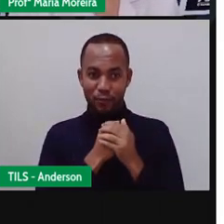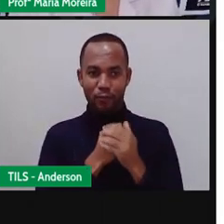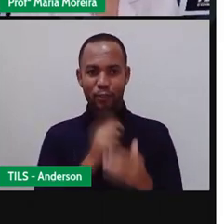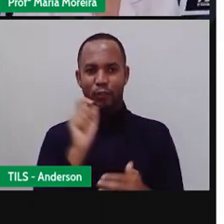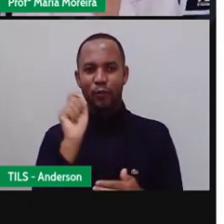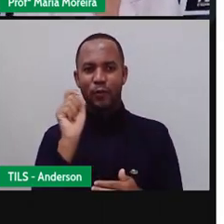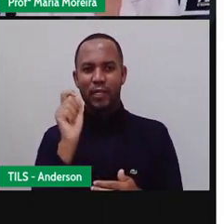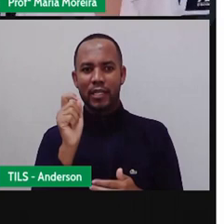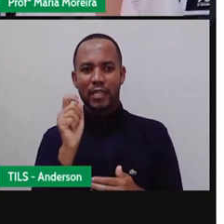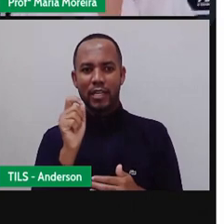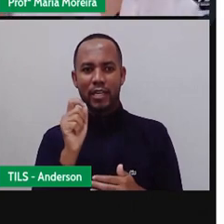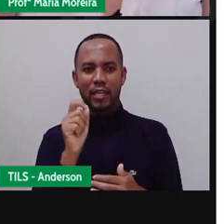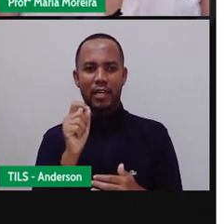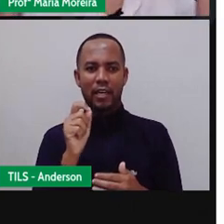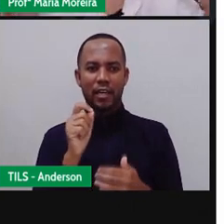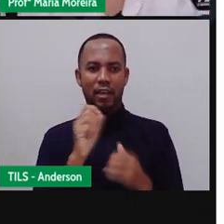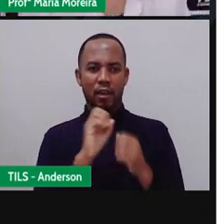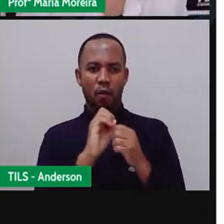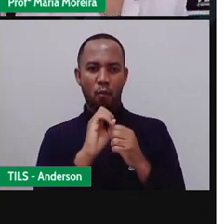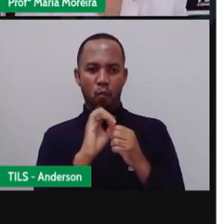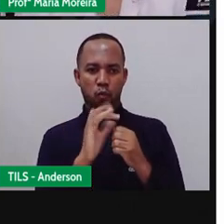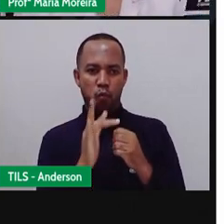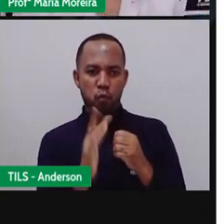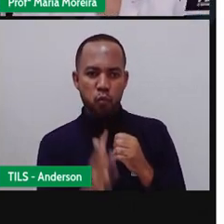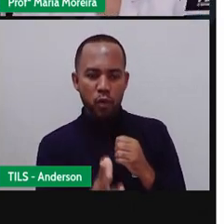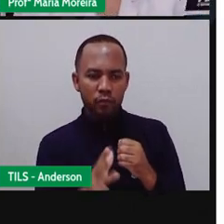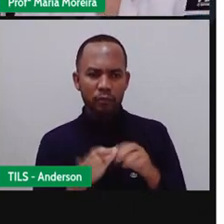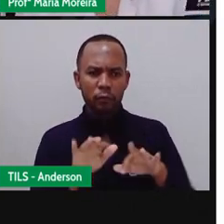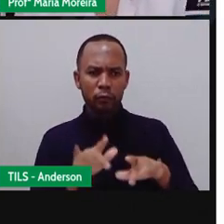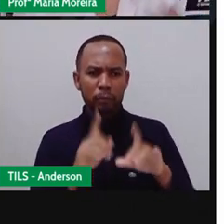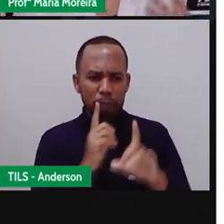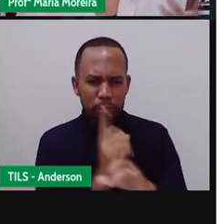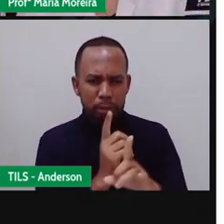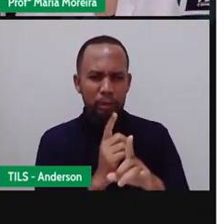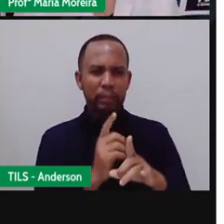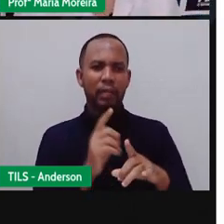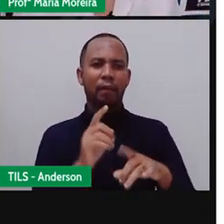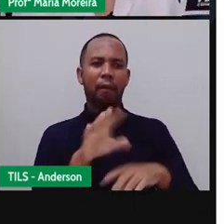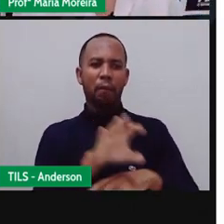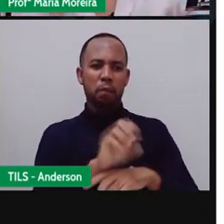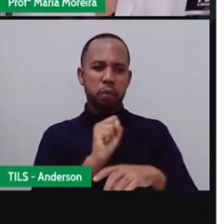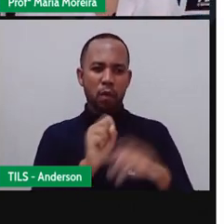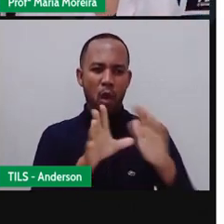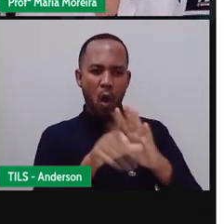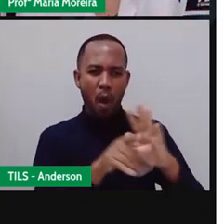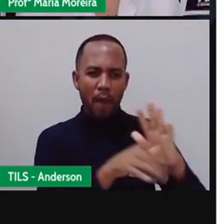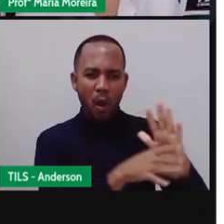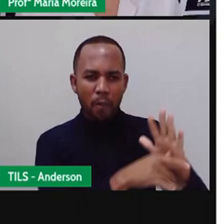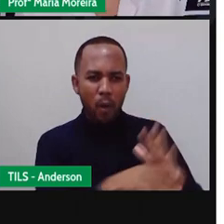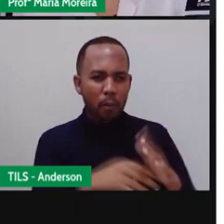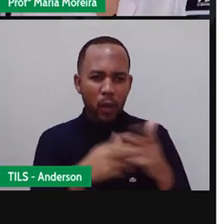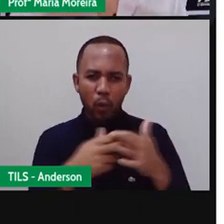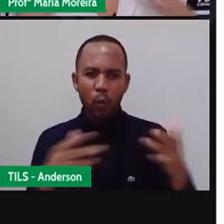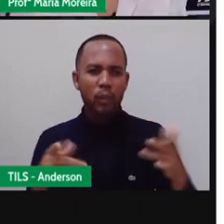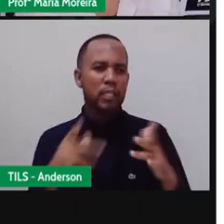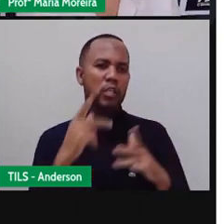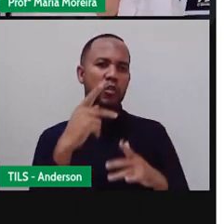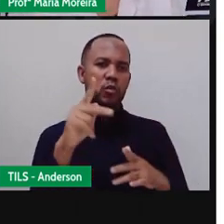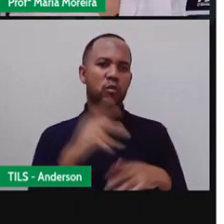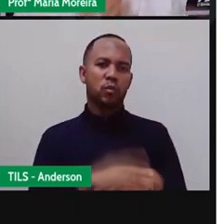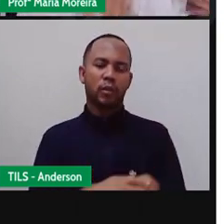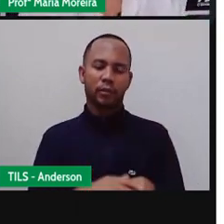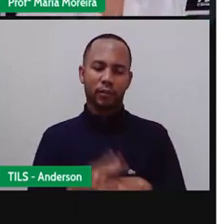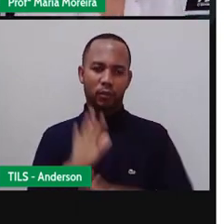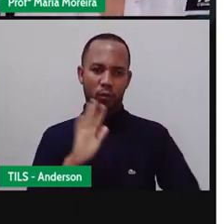dados. Ou simplesmente confundir a cabecinha de vocês. Nesse período de pandemia aí, temos várias fake news com relação ao